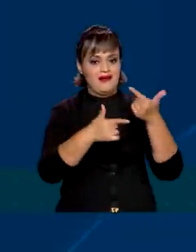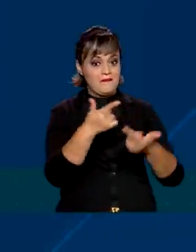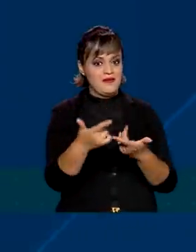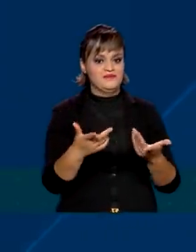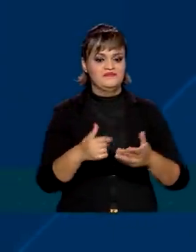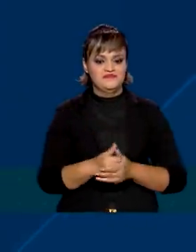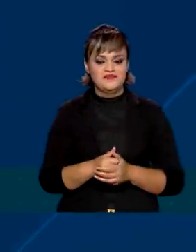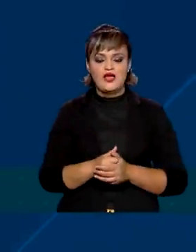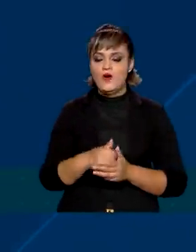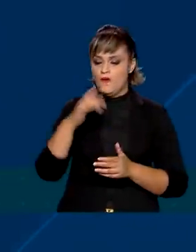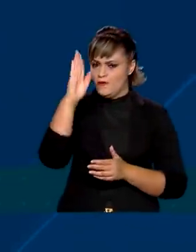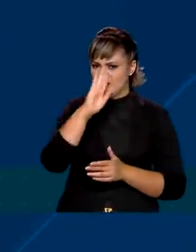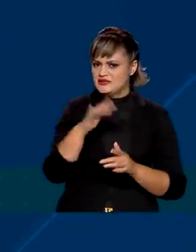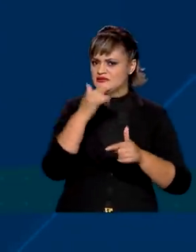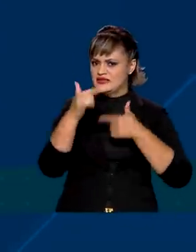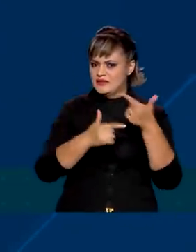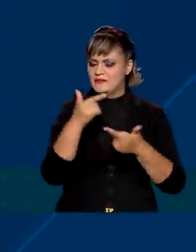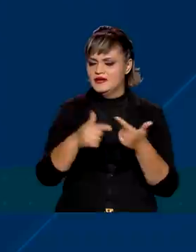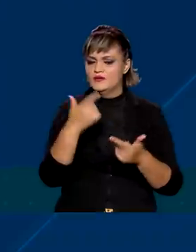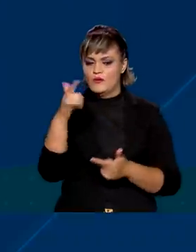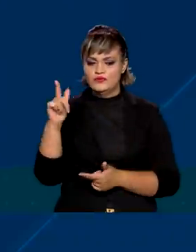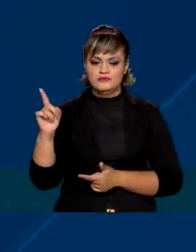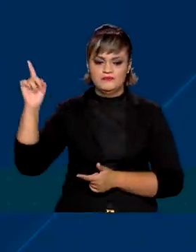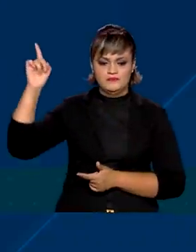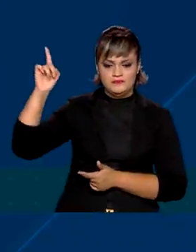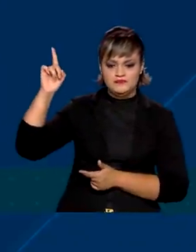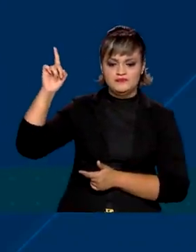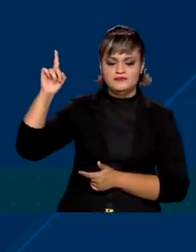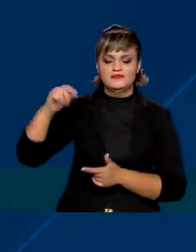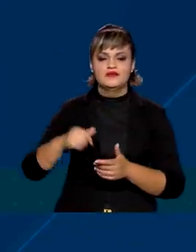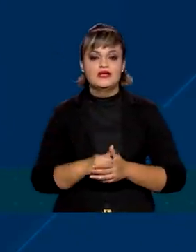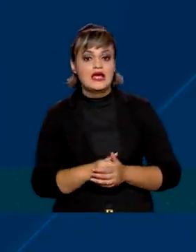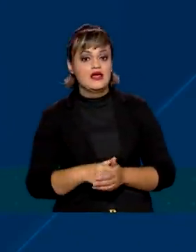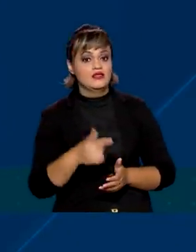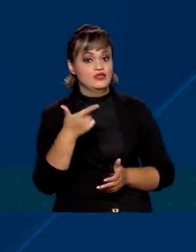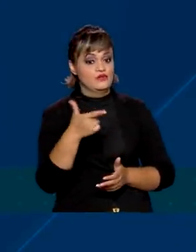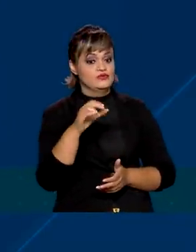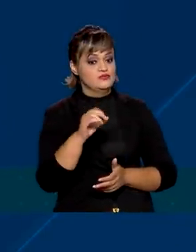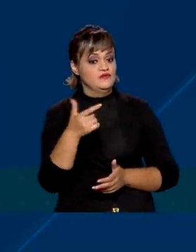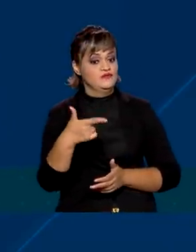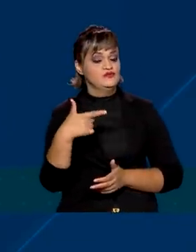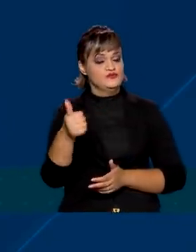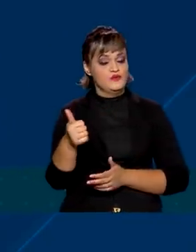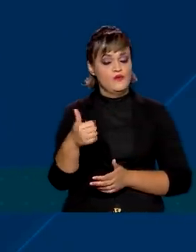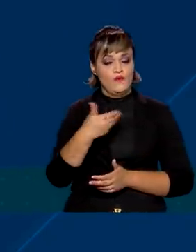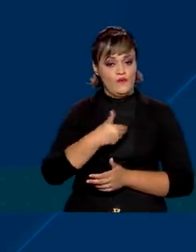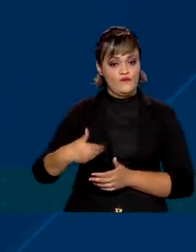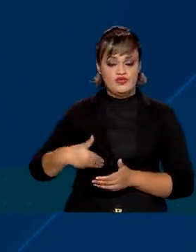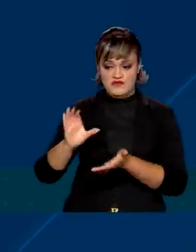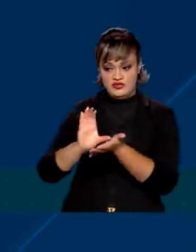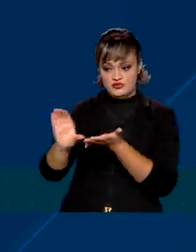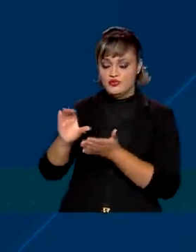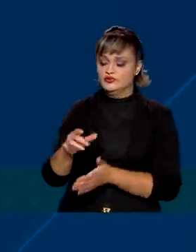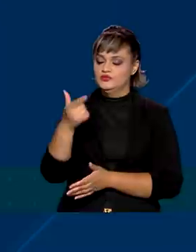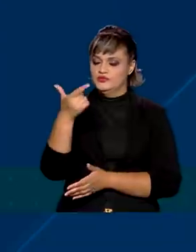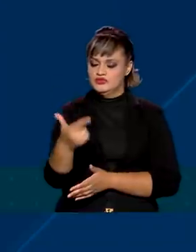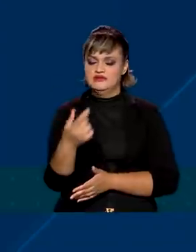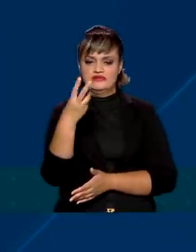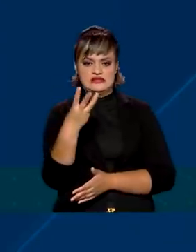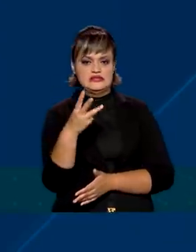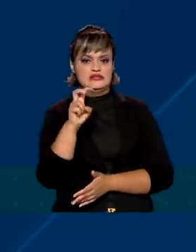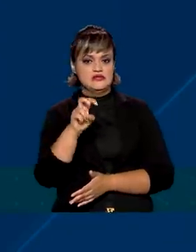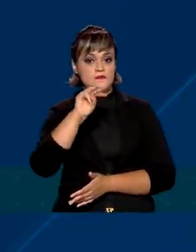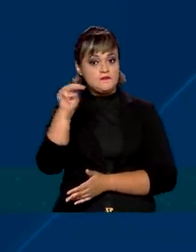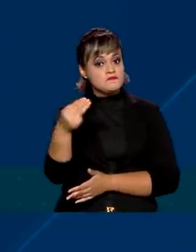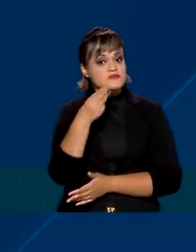país também tem intensificado as ações de combate ao desmatamento. Só em 2021, o governo investiu R 235